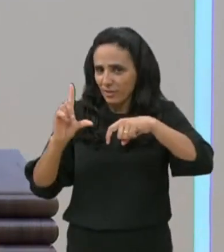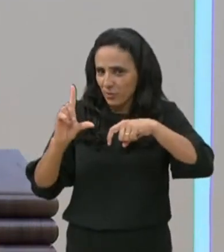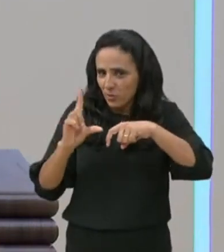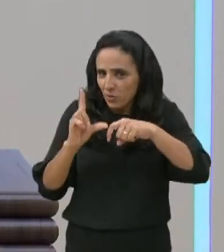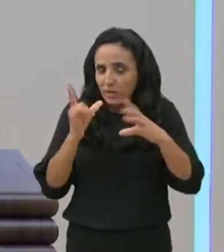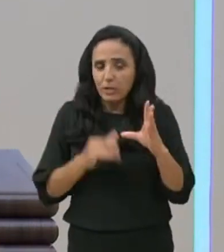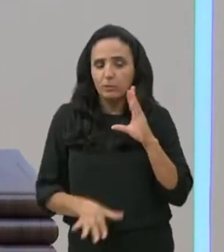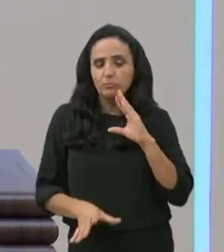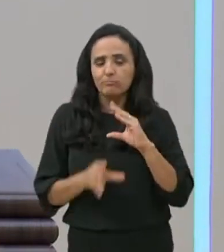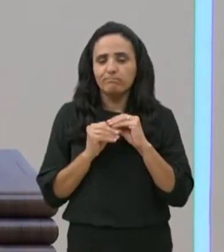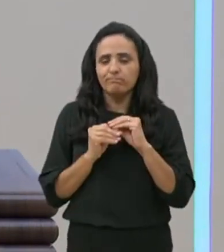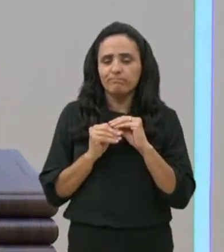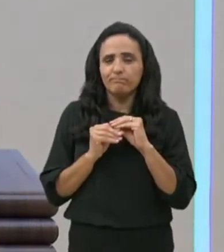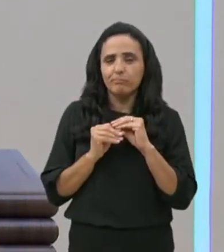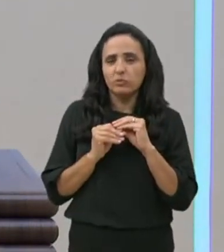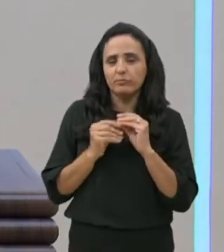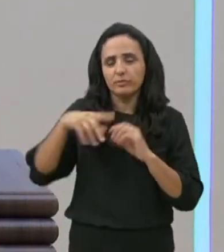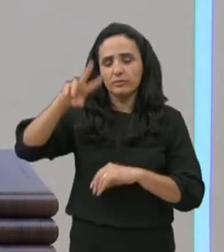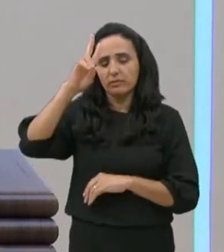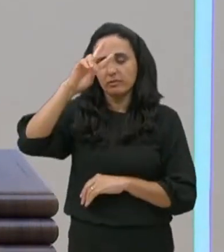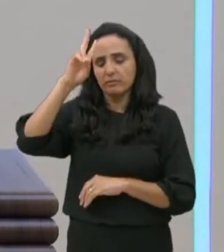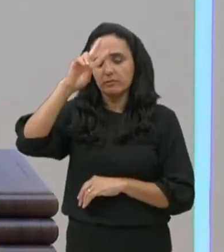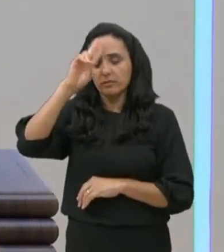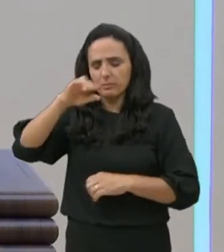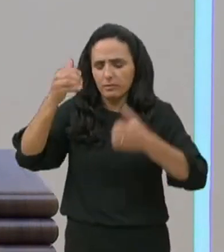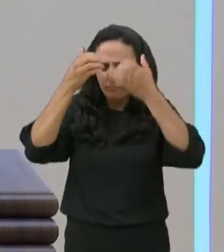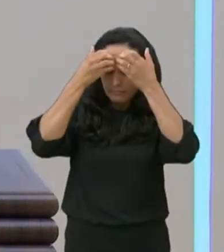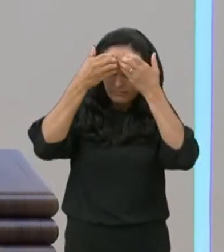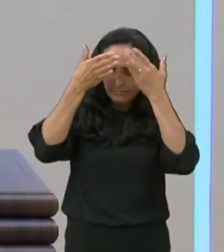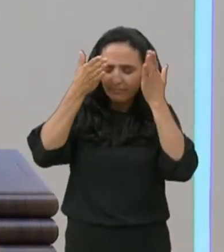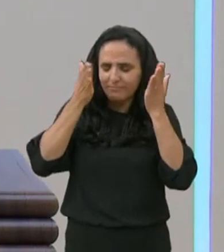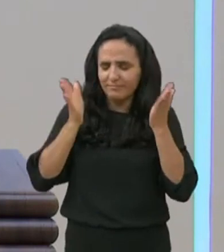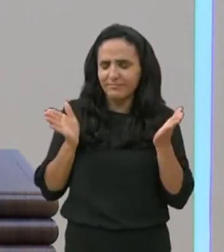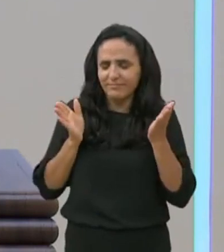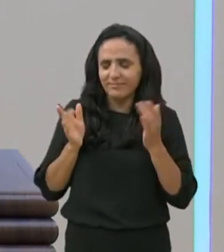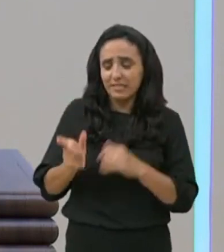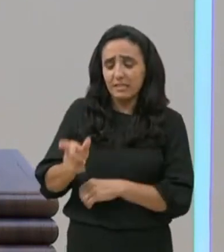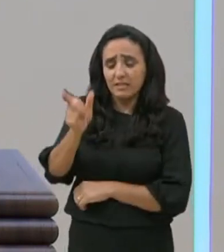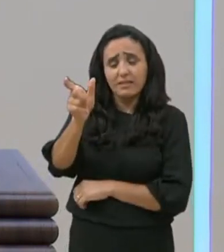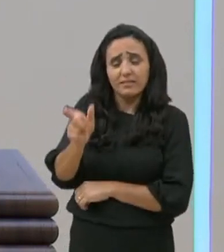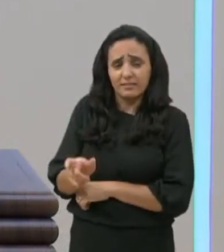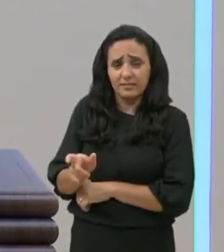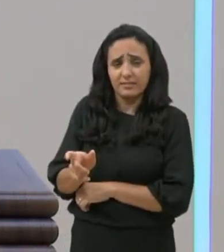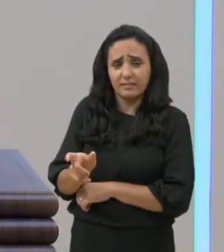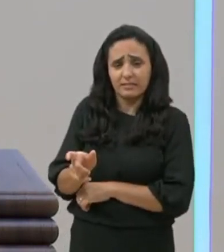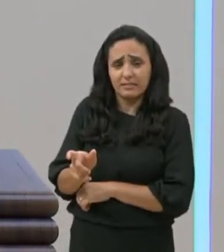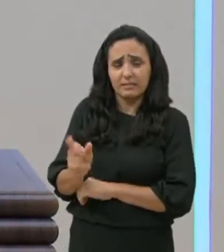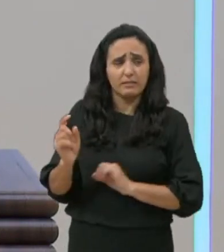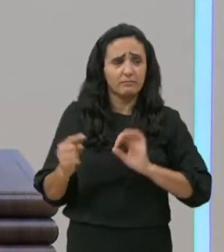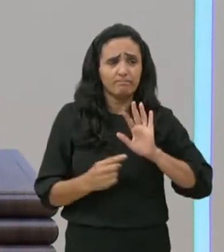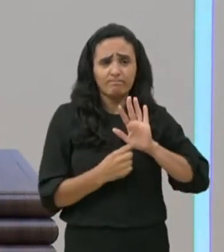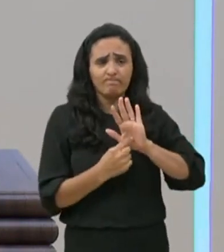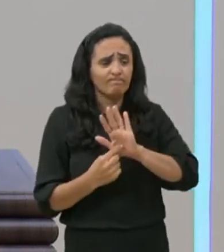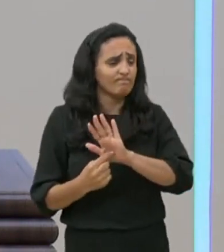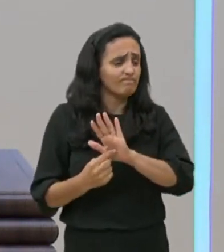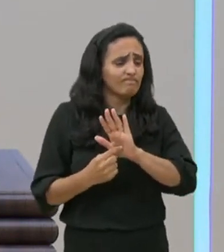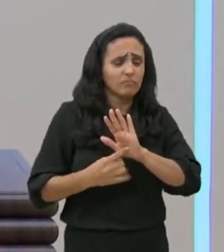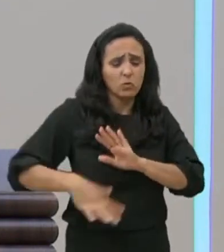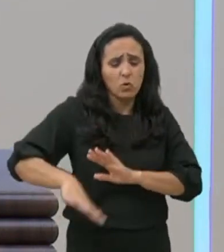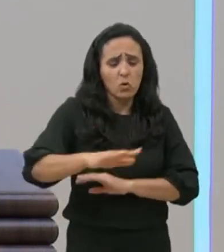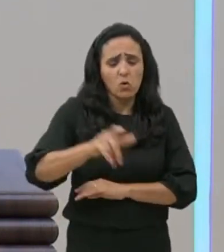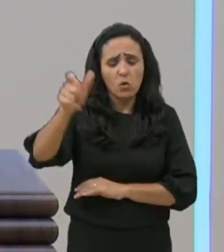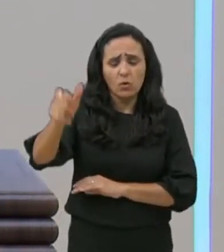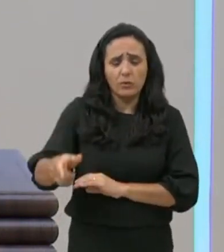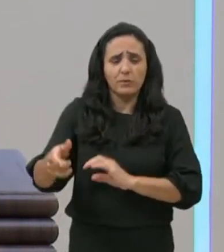para que a gente melhor entenda. Este homem centurião, que é apresentado como centurião de